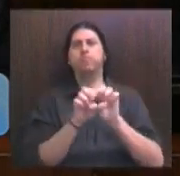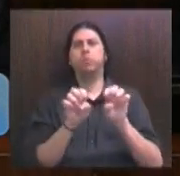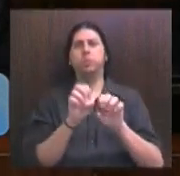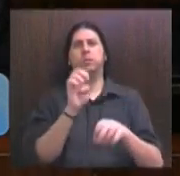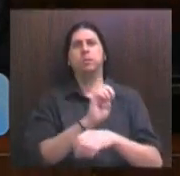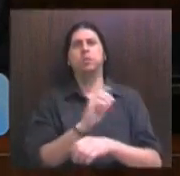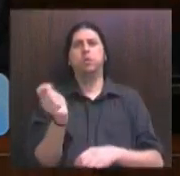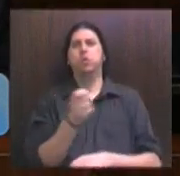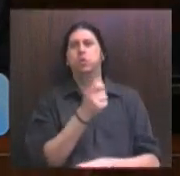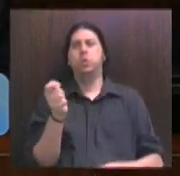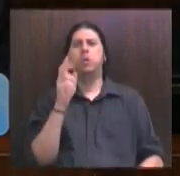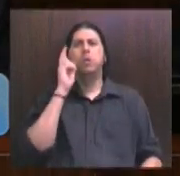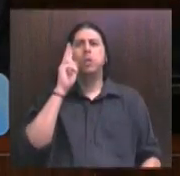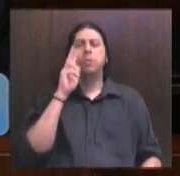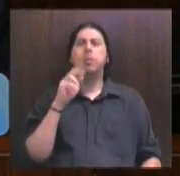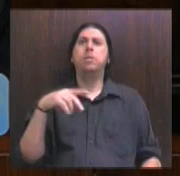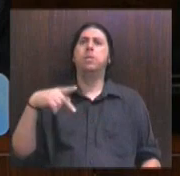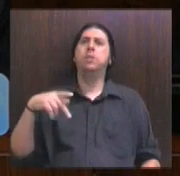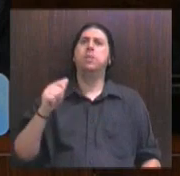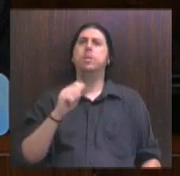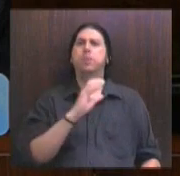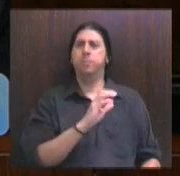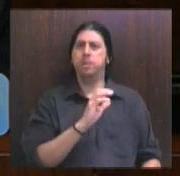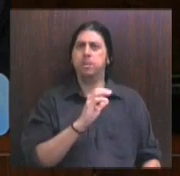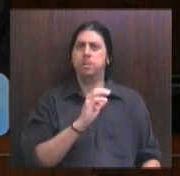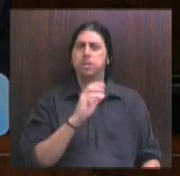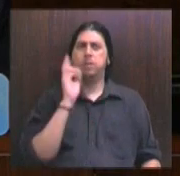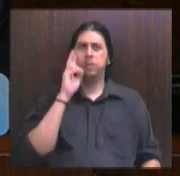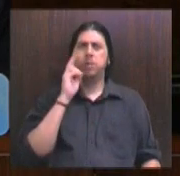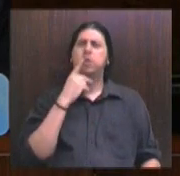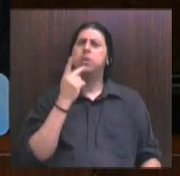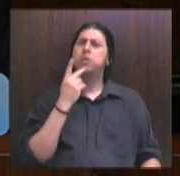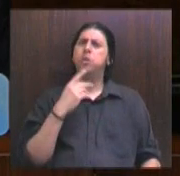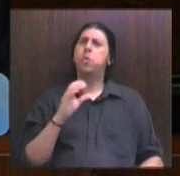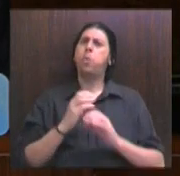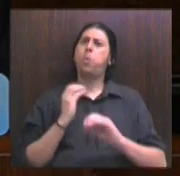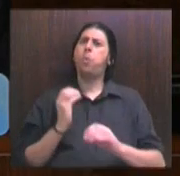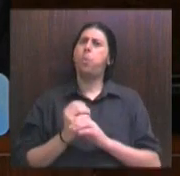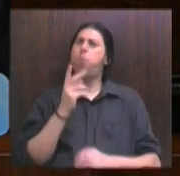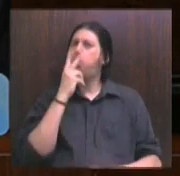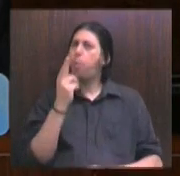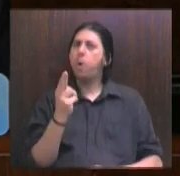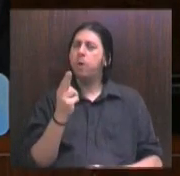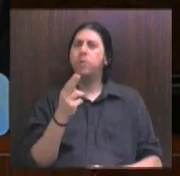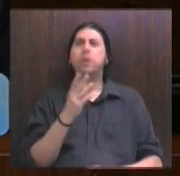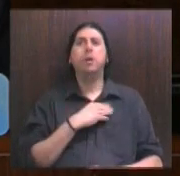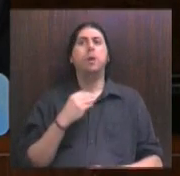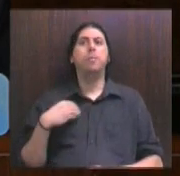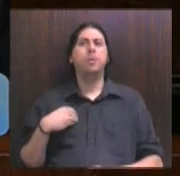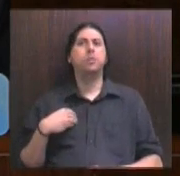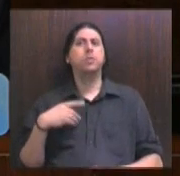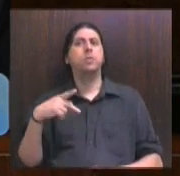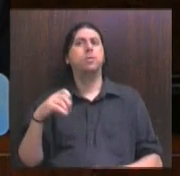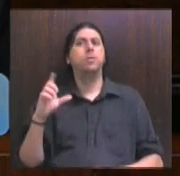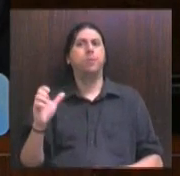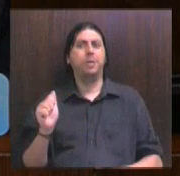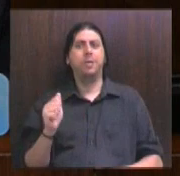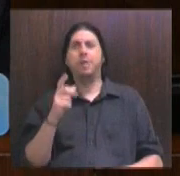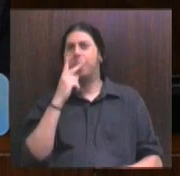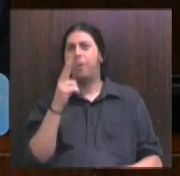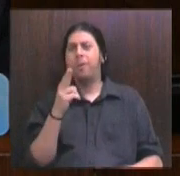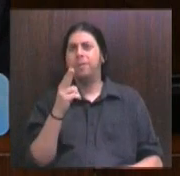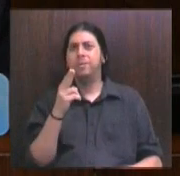auge do PAC, em que eu dizia que os engenheiros eram os médicos do PAC. Efetivamente,